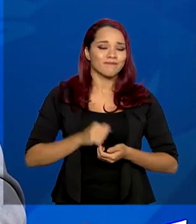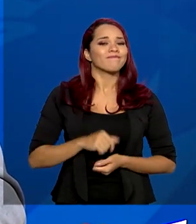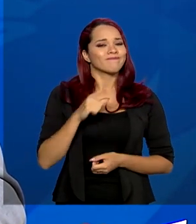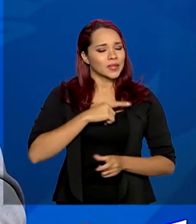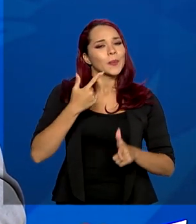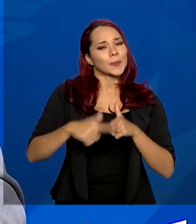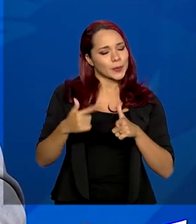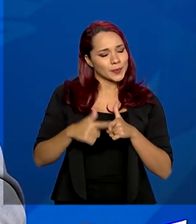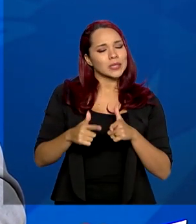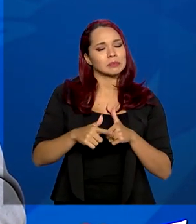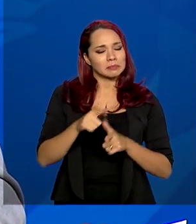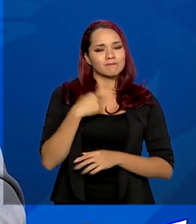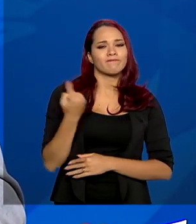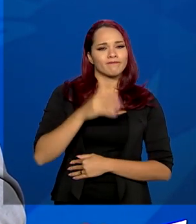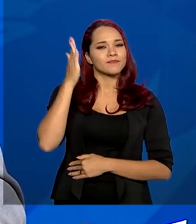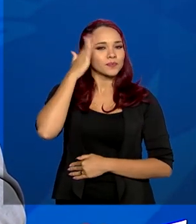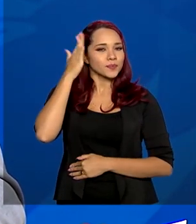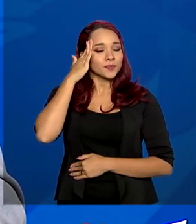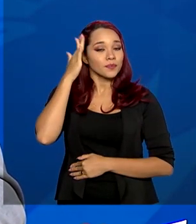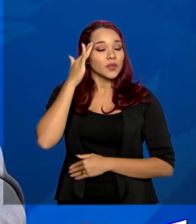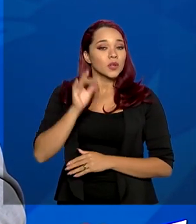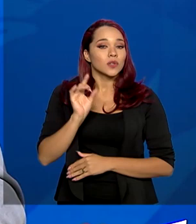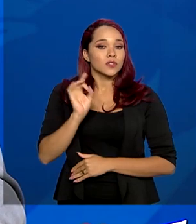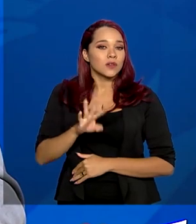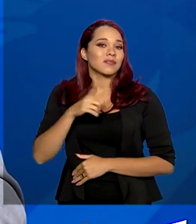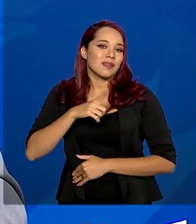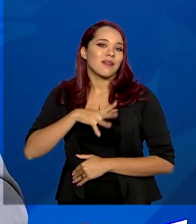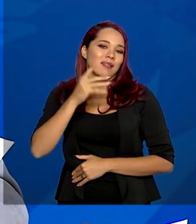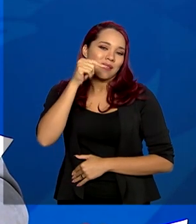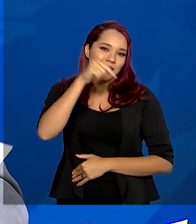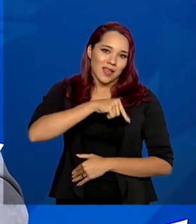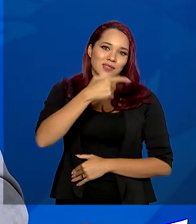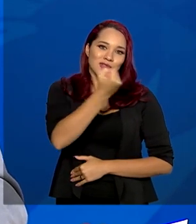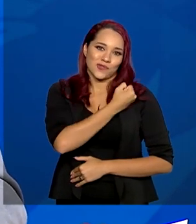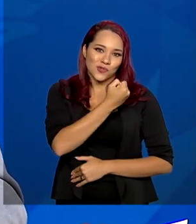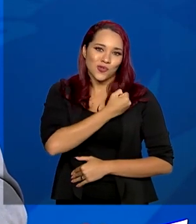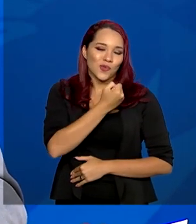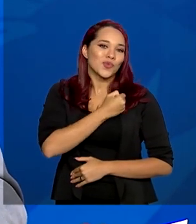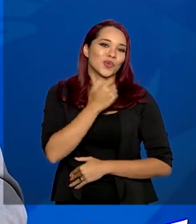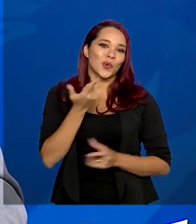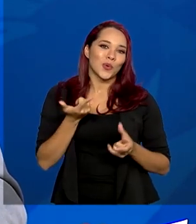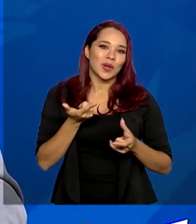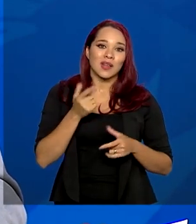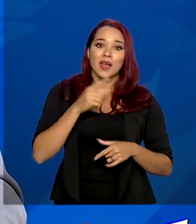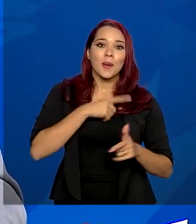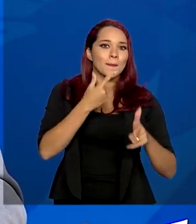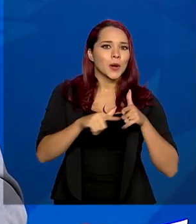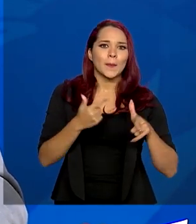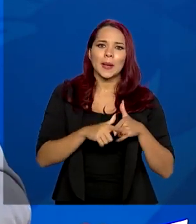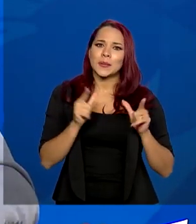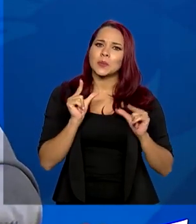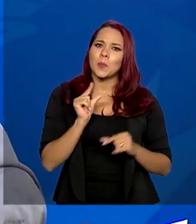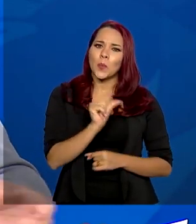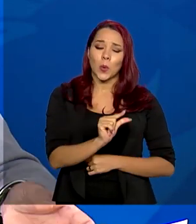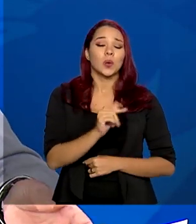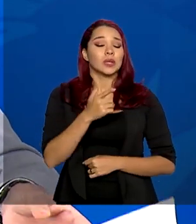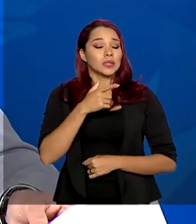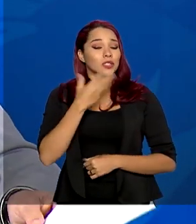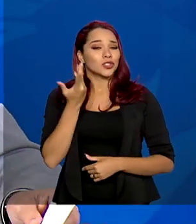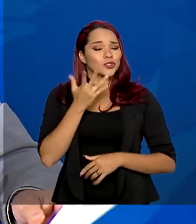problemas, nós sabemos, mas é realmente dentro desse número macro, são problemas pontuais que nós